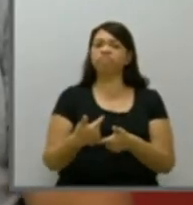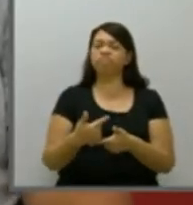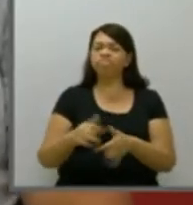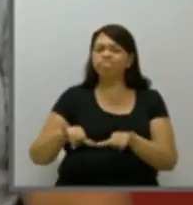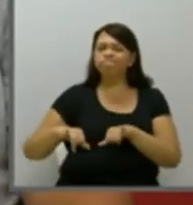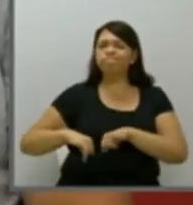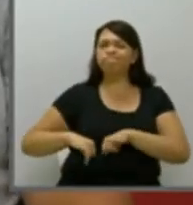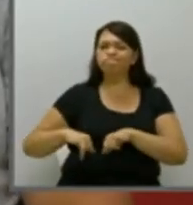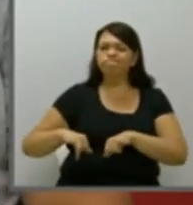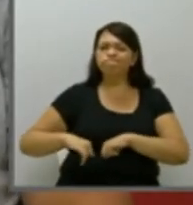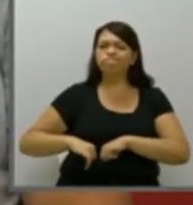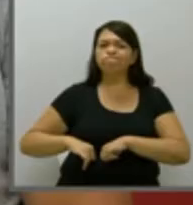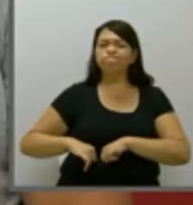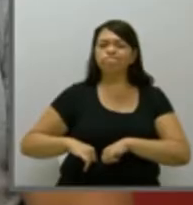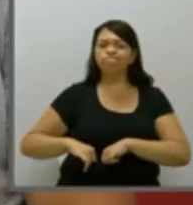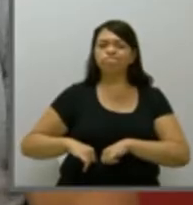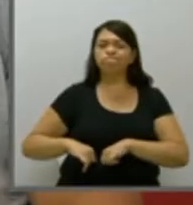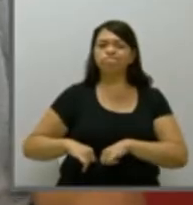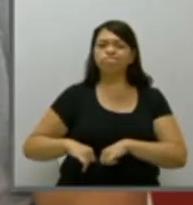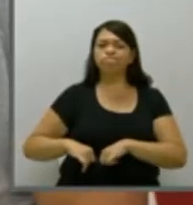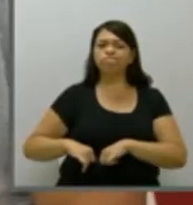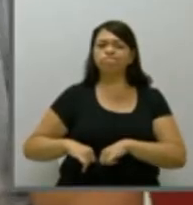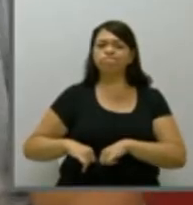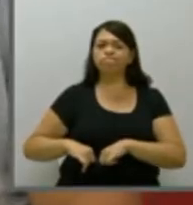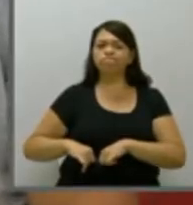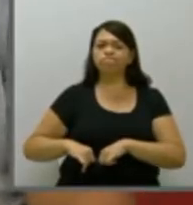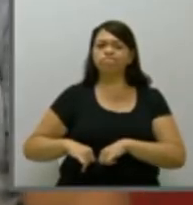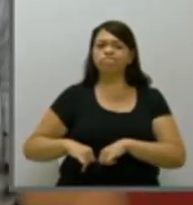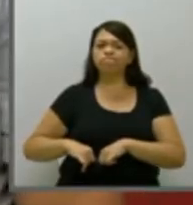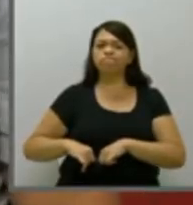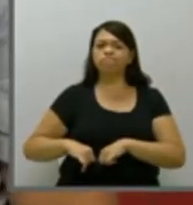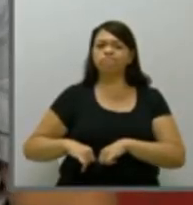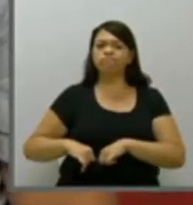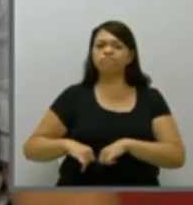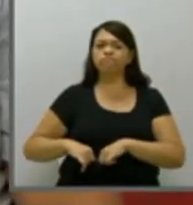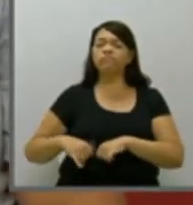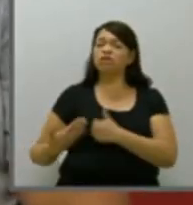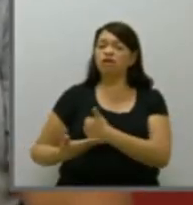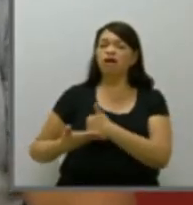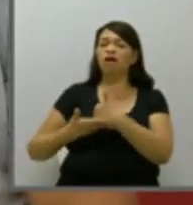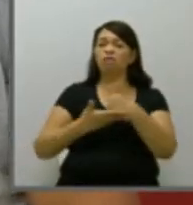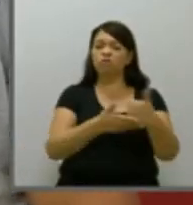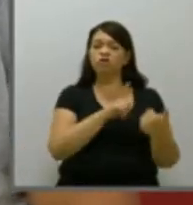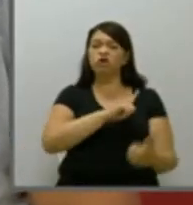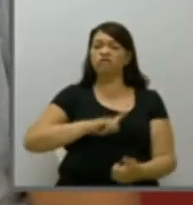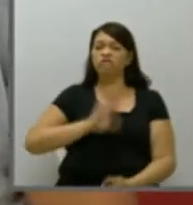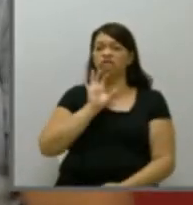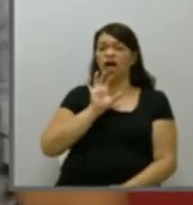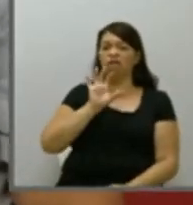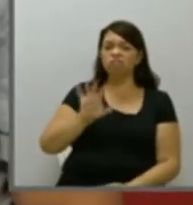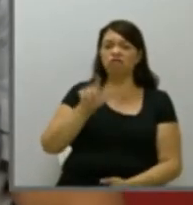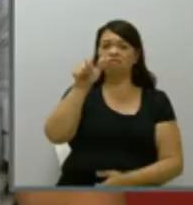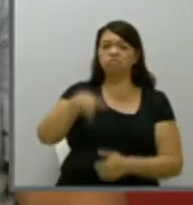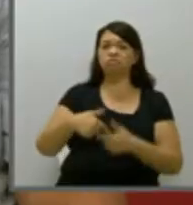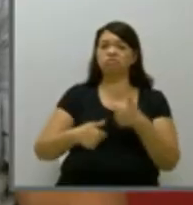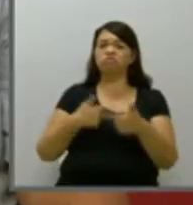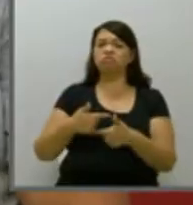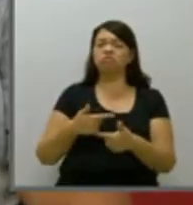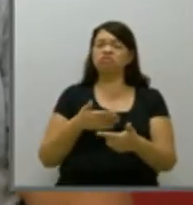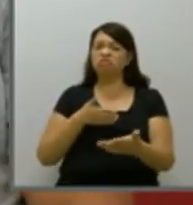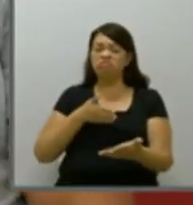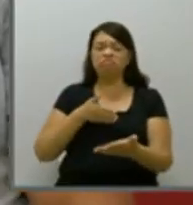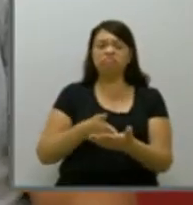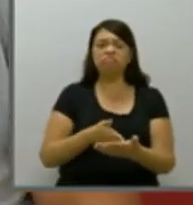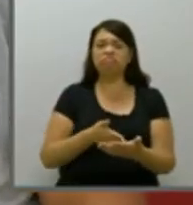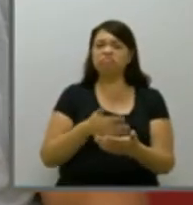e, inclusive, apoiando um governo que atacava os trabalhadores, dificultava o acesso ao seguro-desemprego.